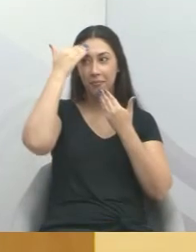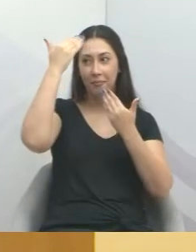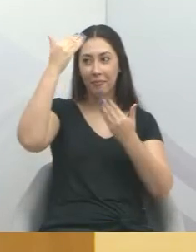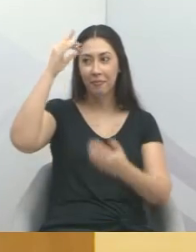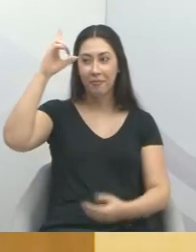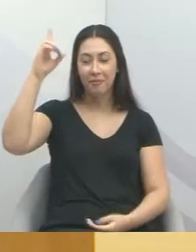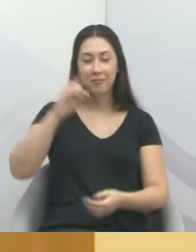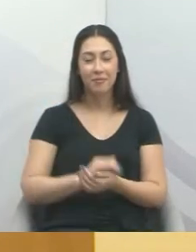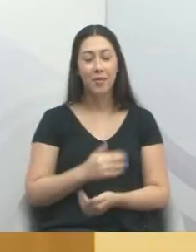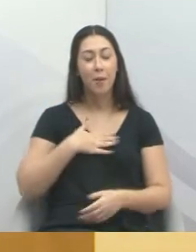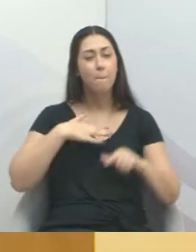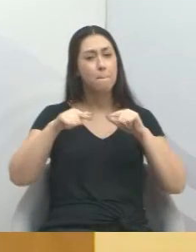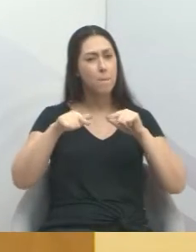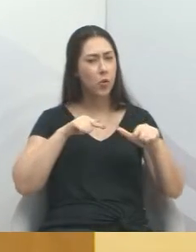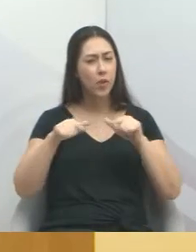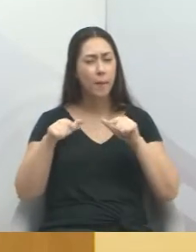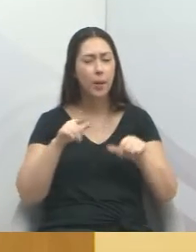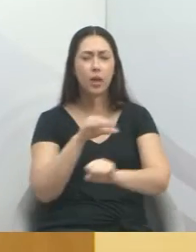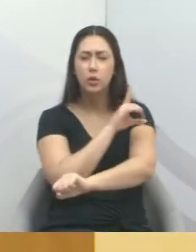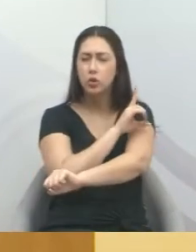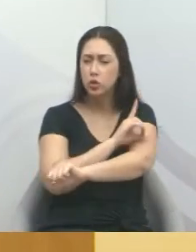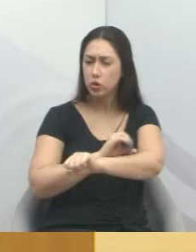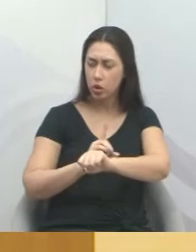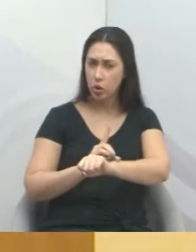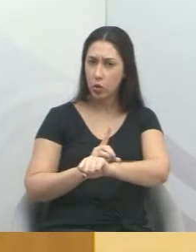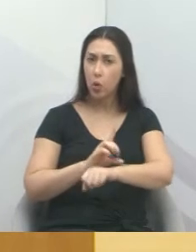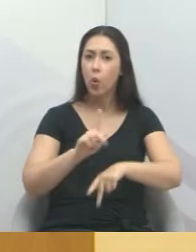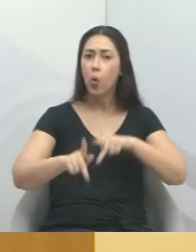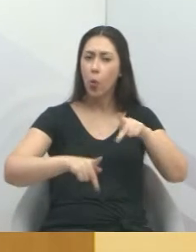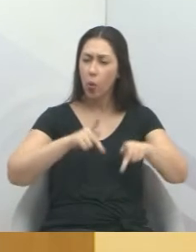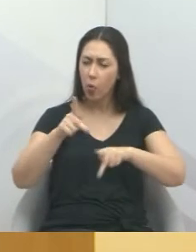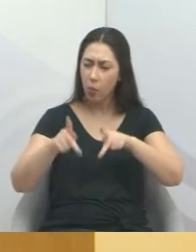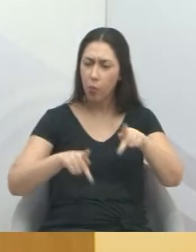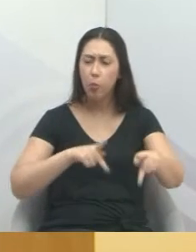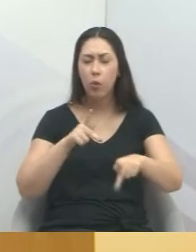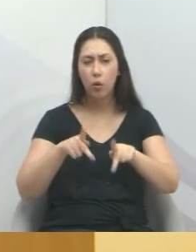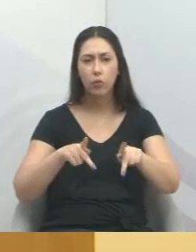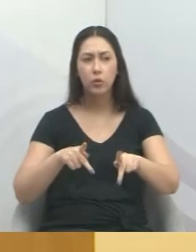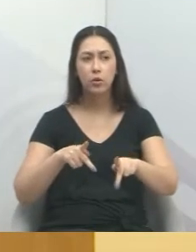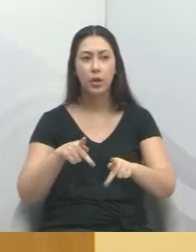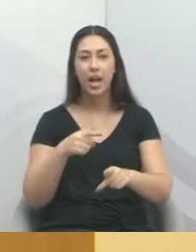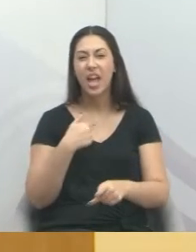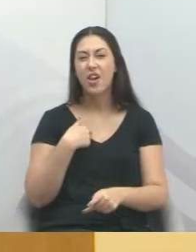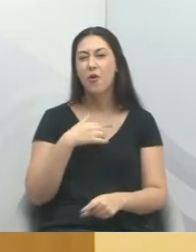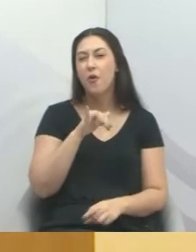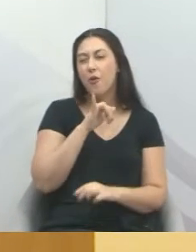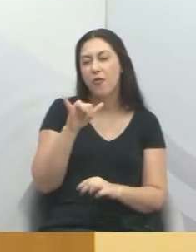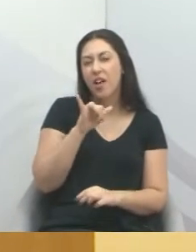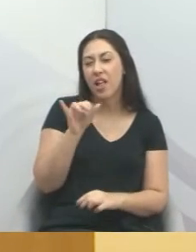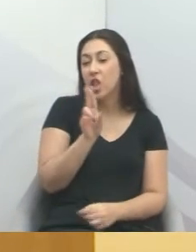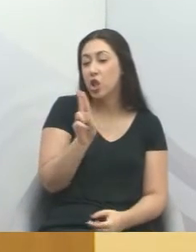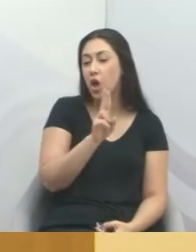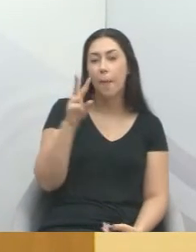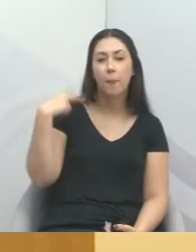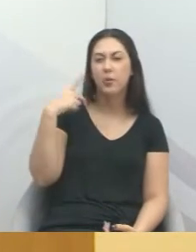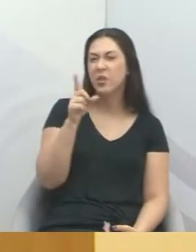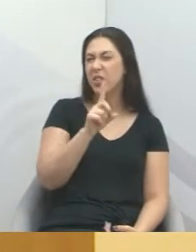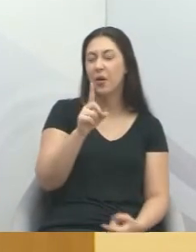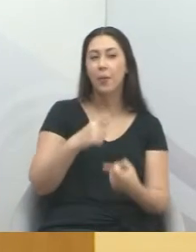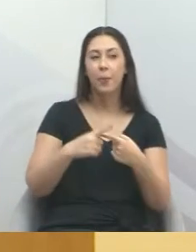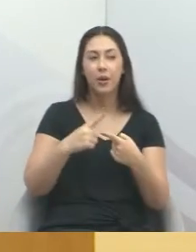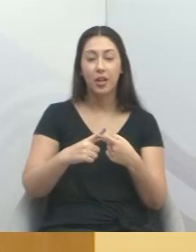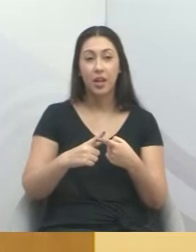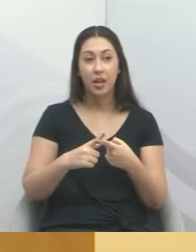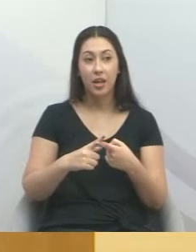trabalho é um trabalho digno com a população da cidade de Jacareí. Não quero falar o nome dele, porque na outra